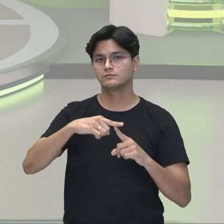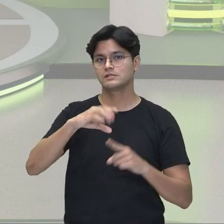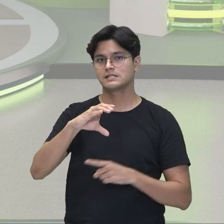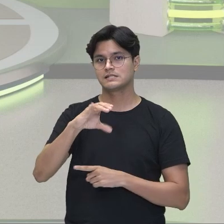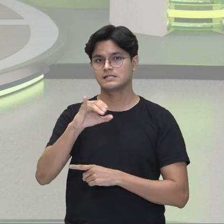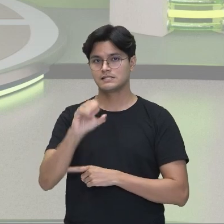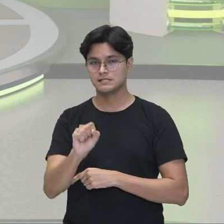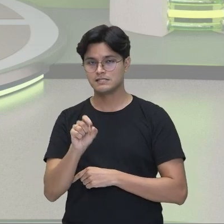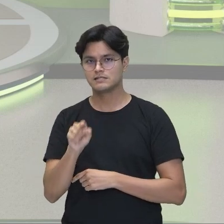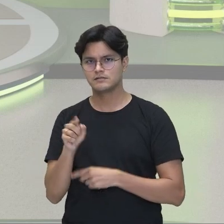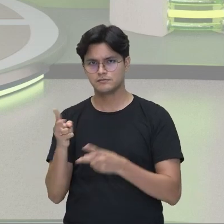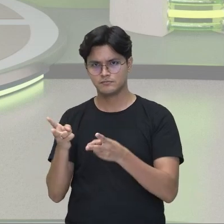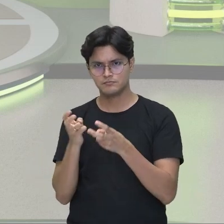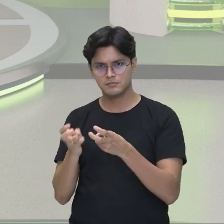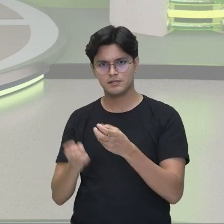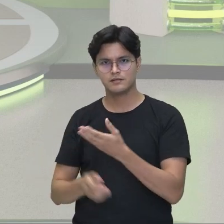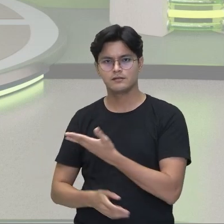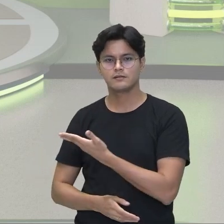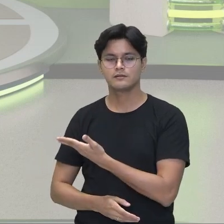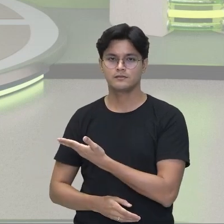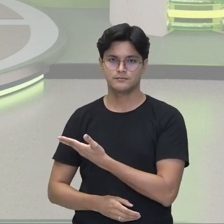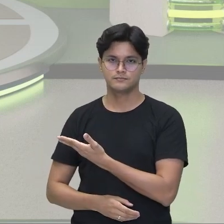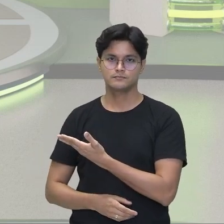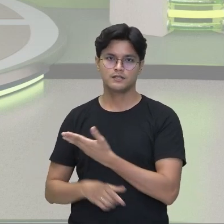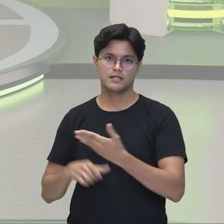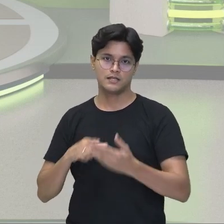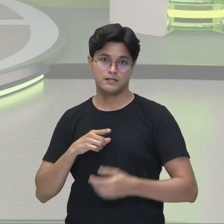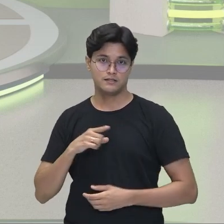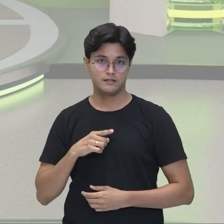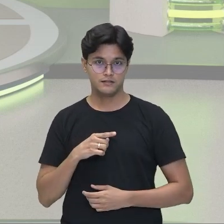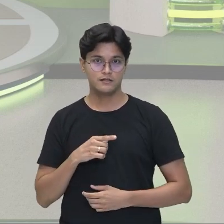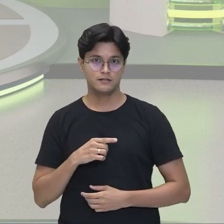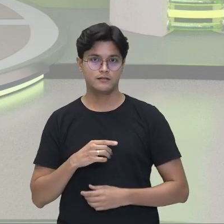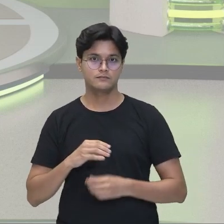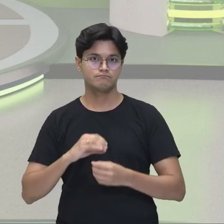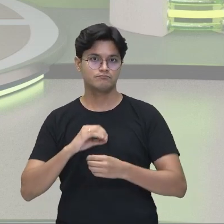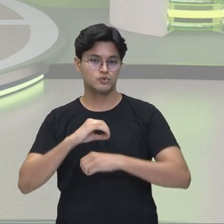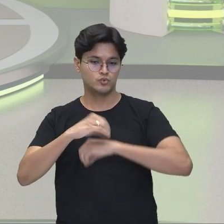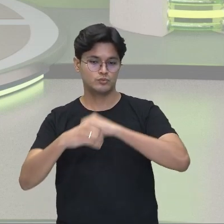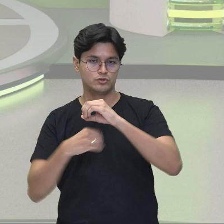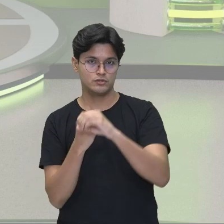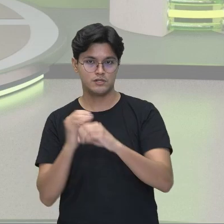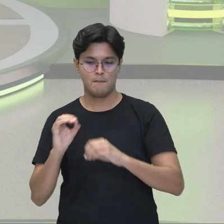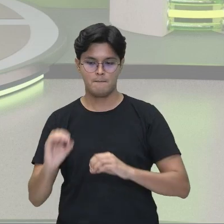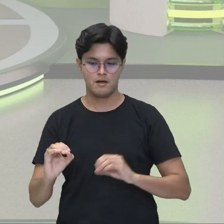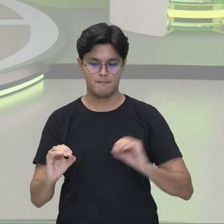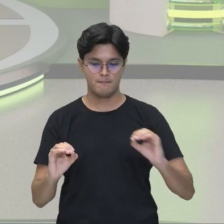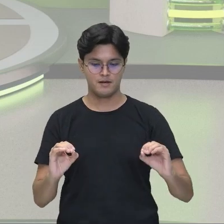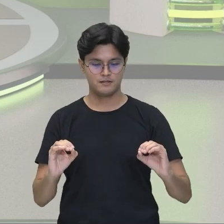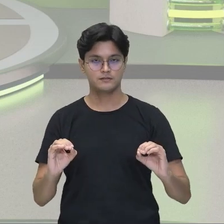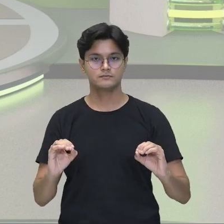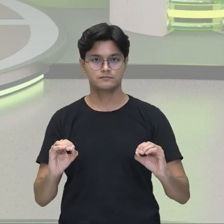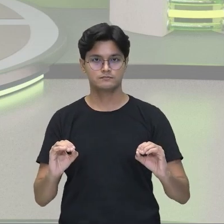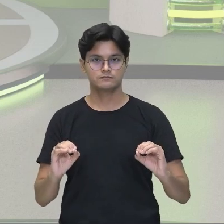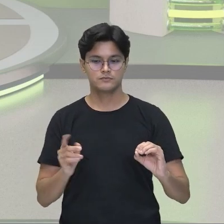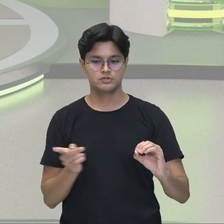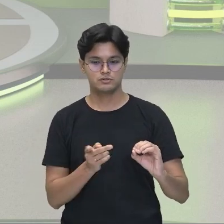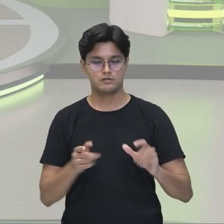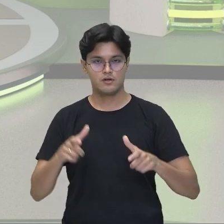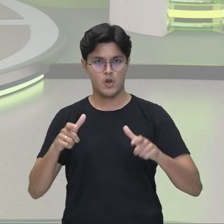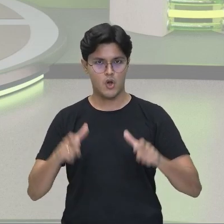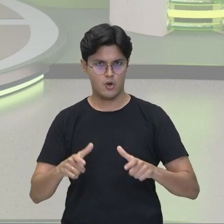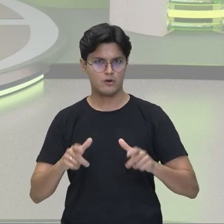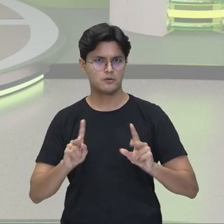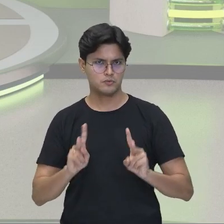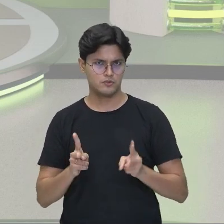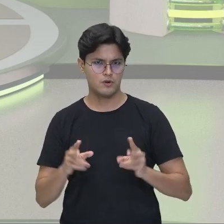aqui, aonde os ligantes iguais estão no mesmo lado, né? Eles sempre